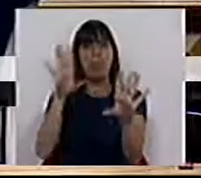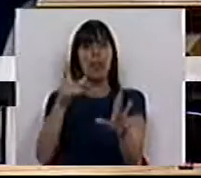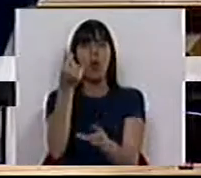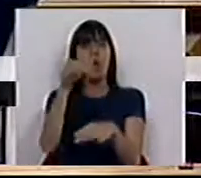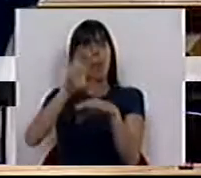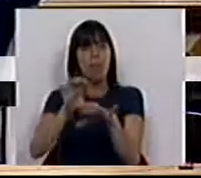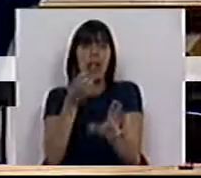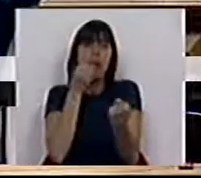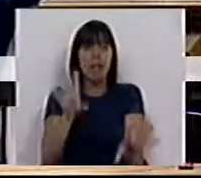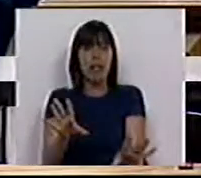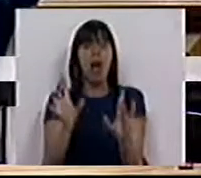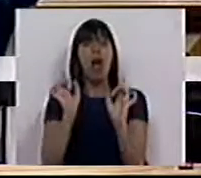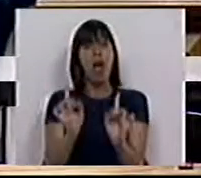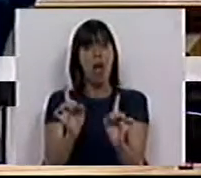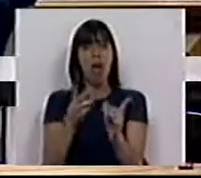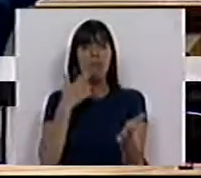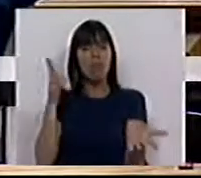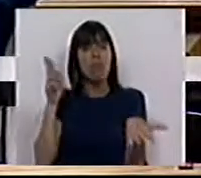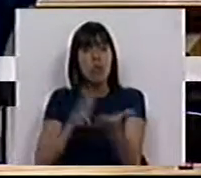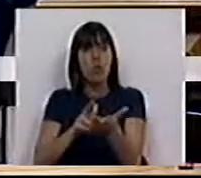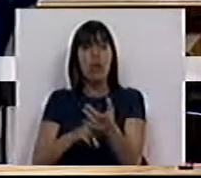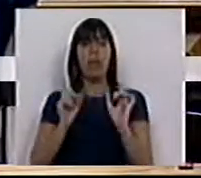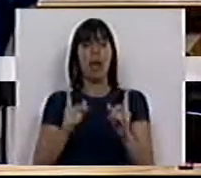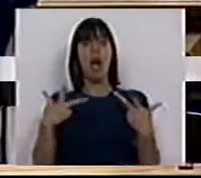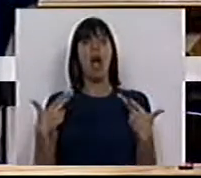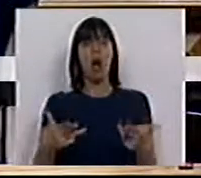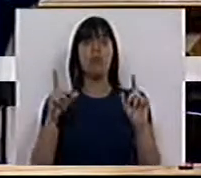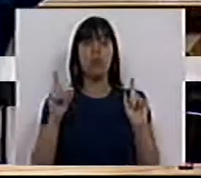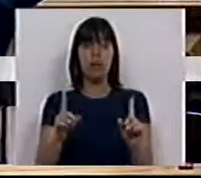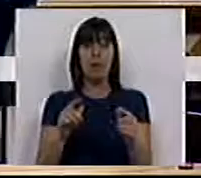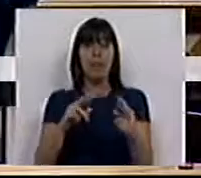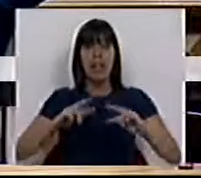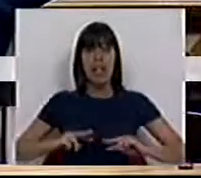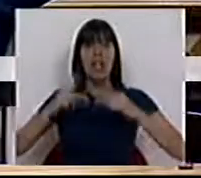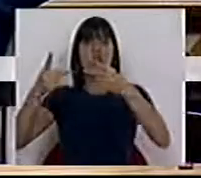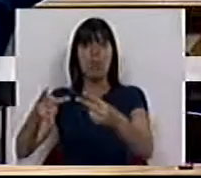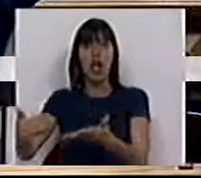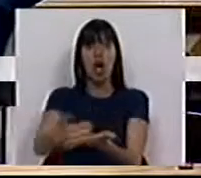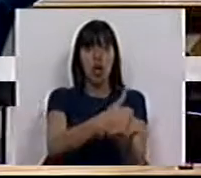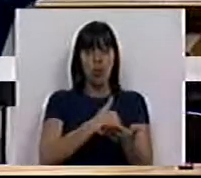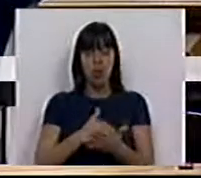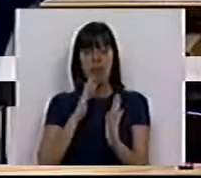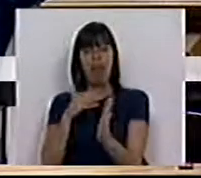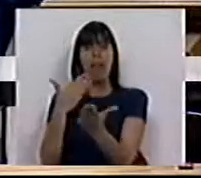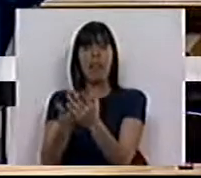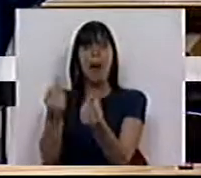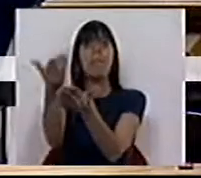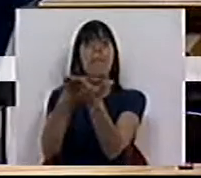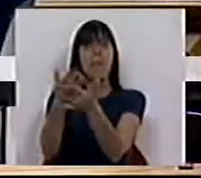capital com ela. É este o verdadeiro motivo da austeridade. Transferir recursos, dando